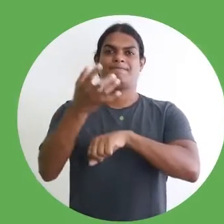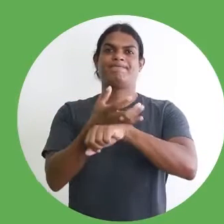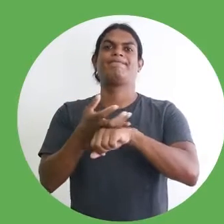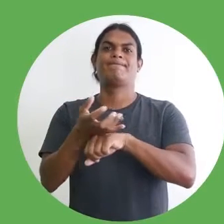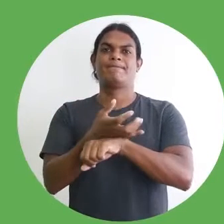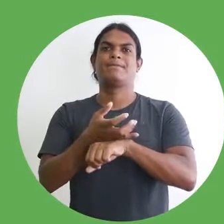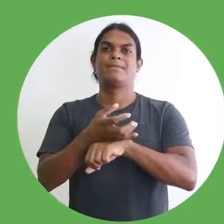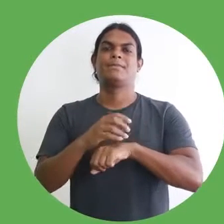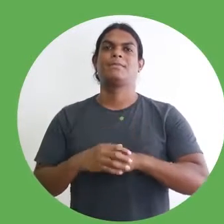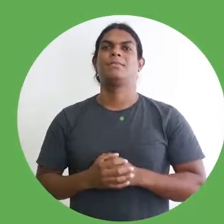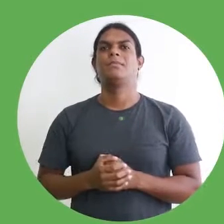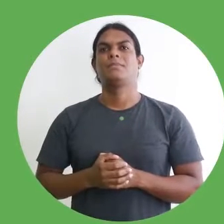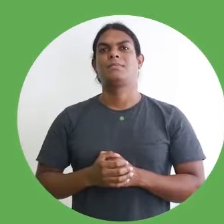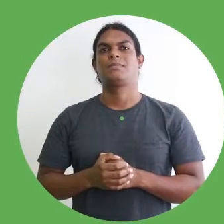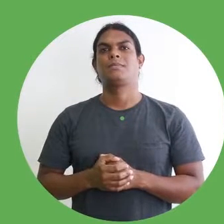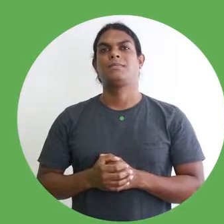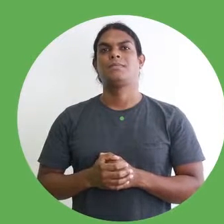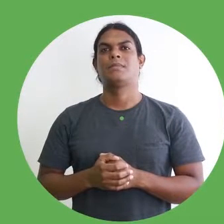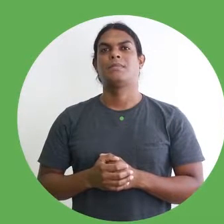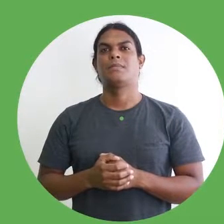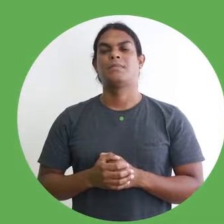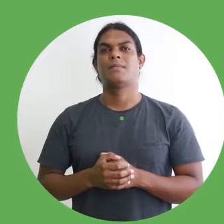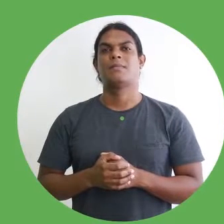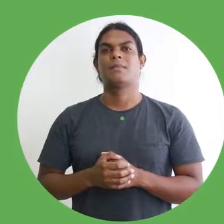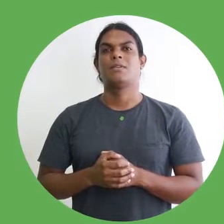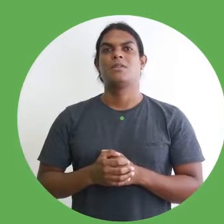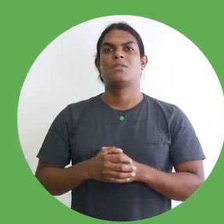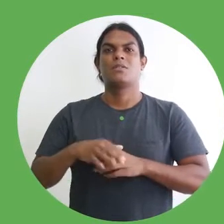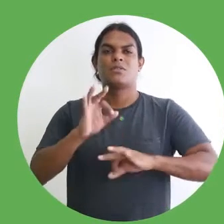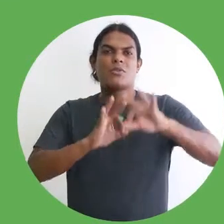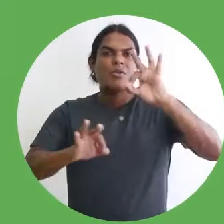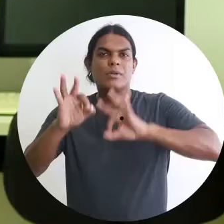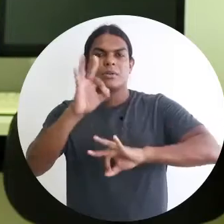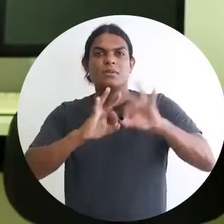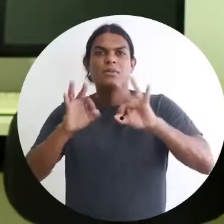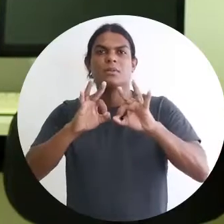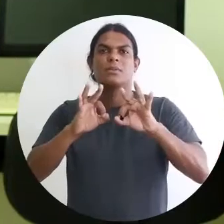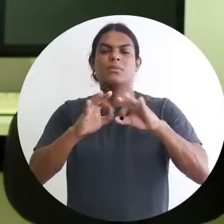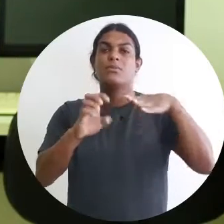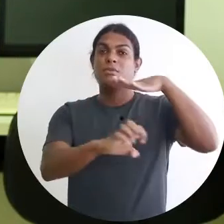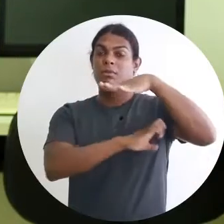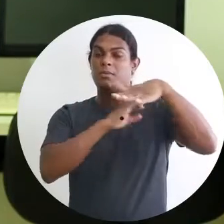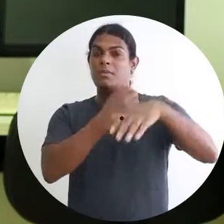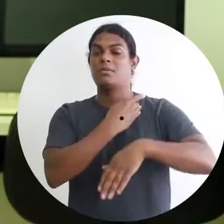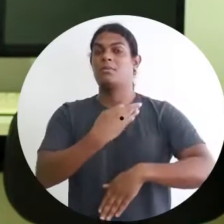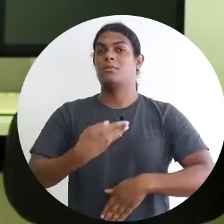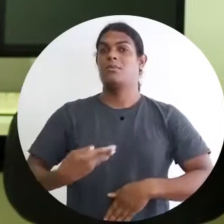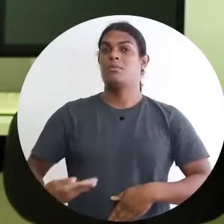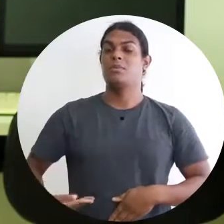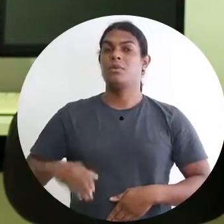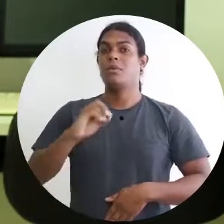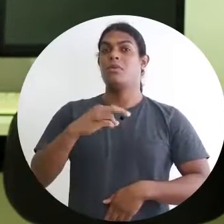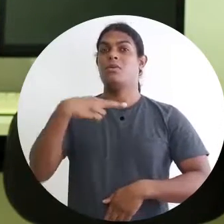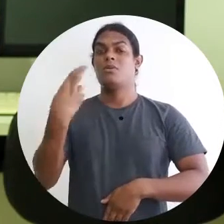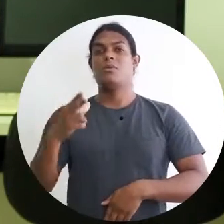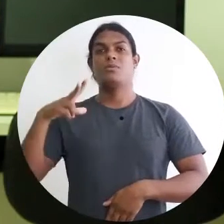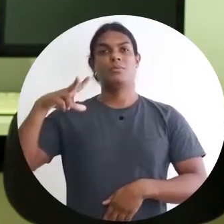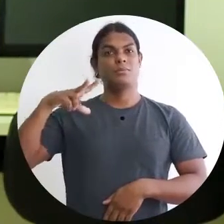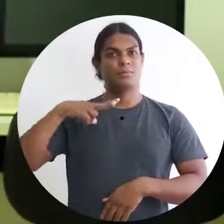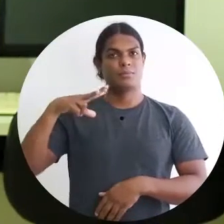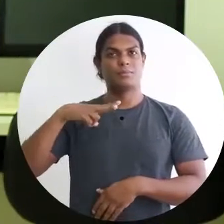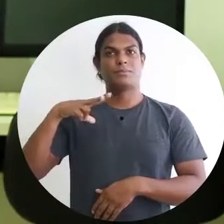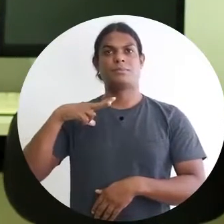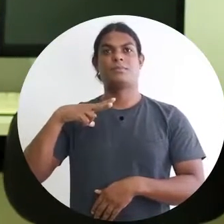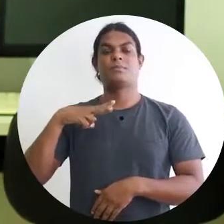nossa atividade. Então, geridos por instituições públicas ou particulares. Então, você pode ter um espaço cultural público ou espaço